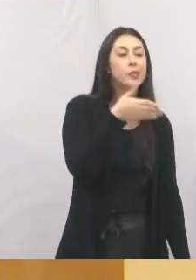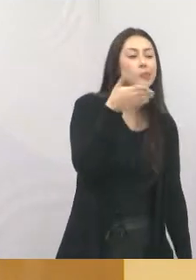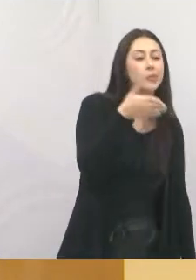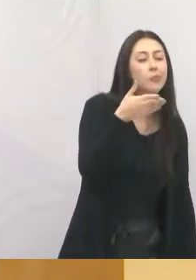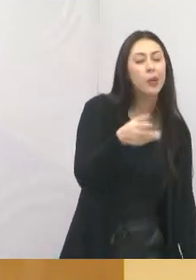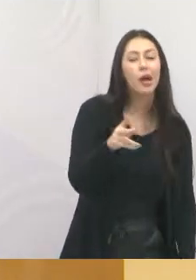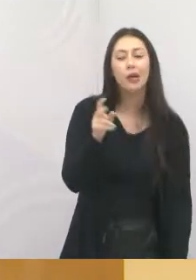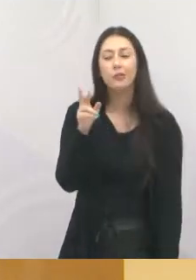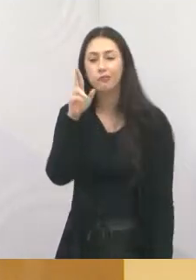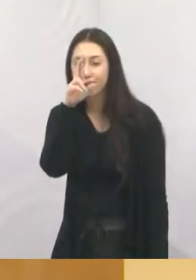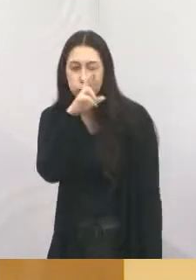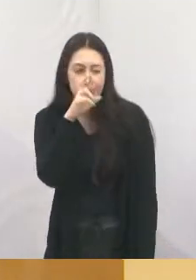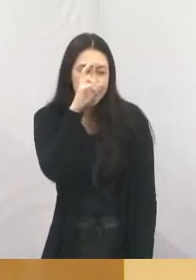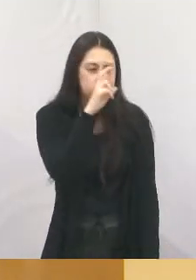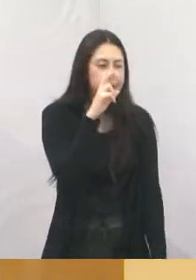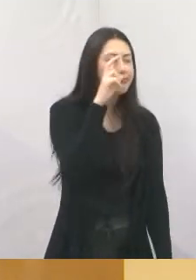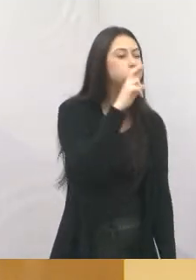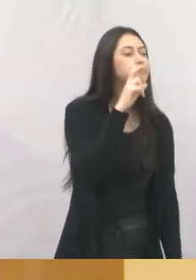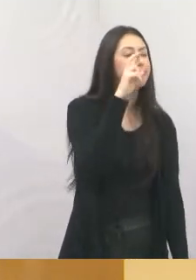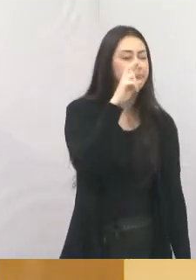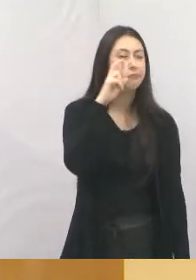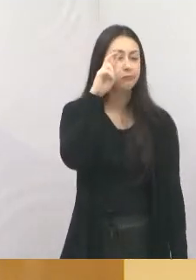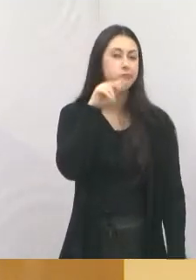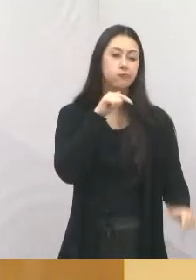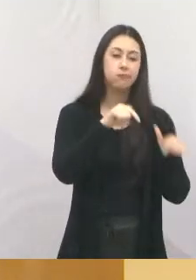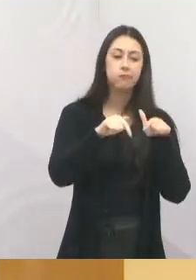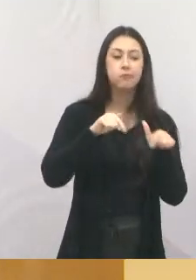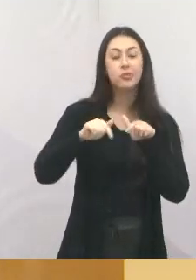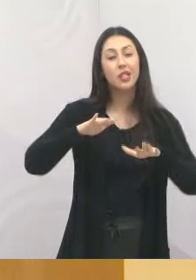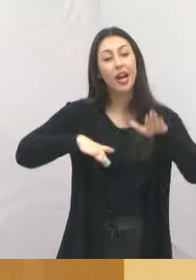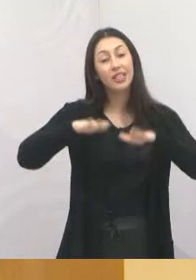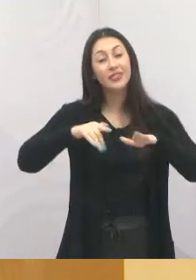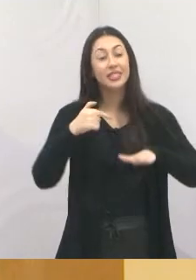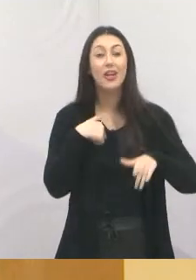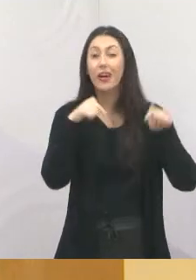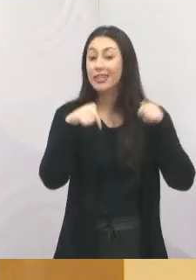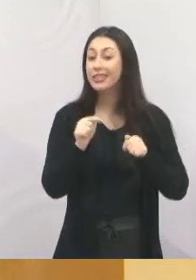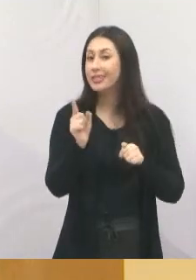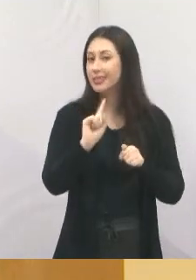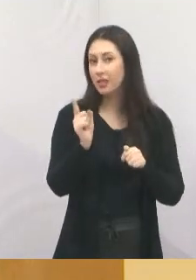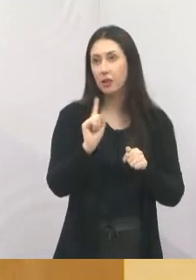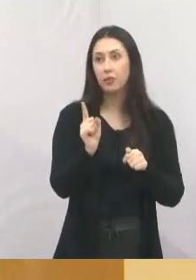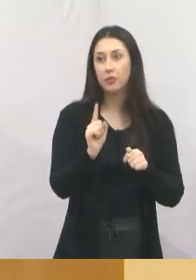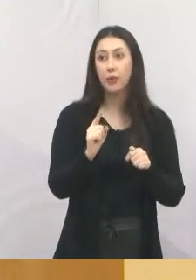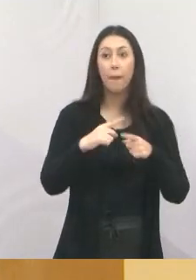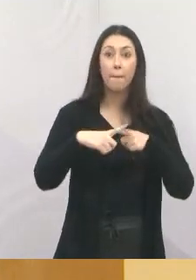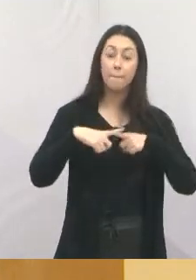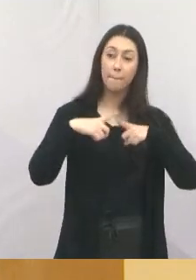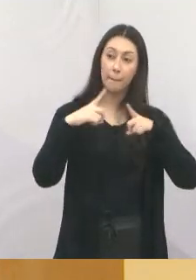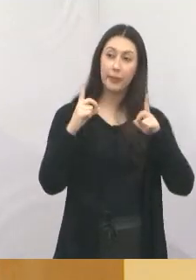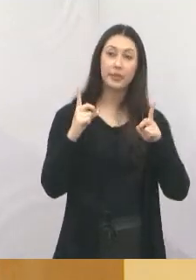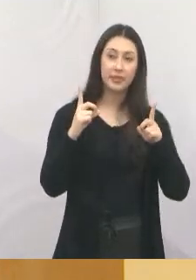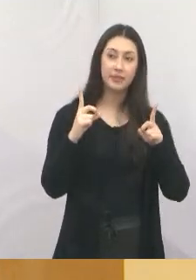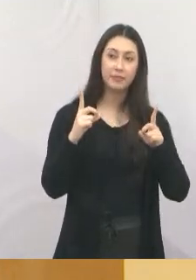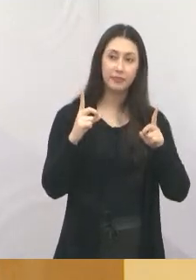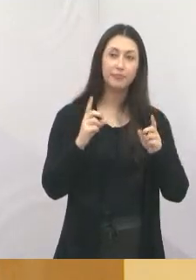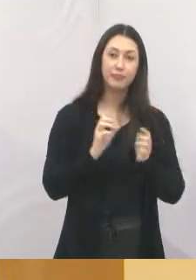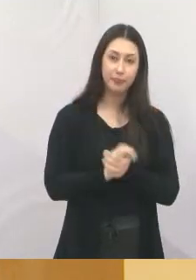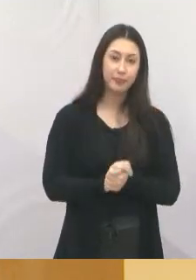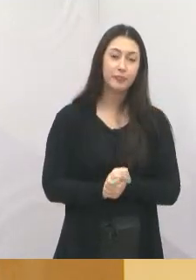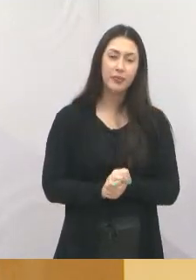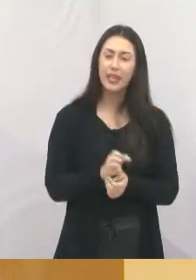verificar as demandas, para fiscalizar o Executivo, e muitas vezes eu não estou aqui. Então, mas